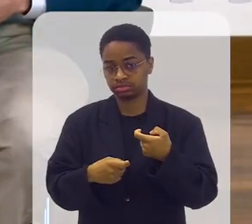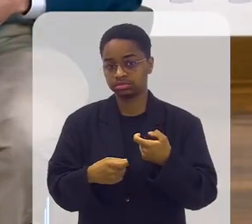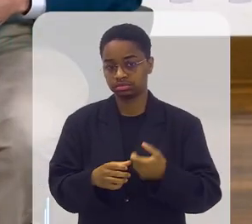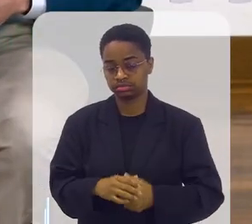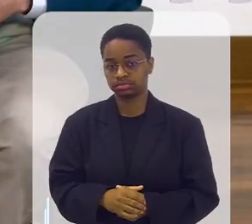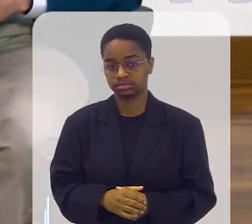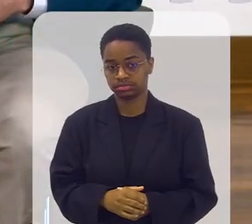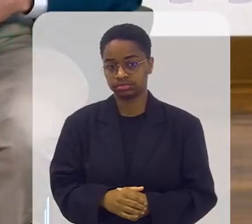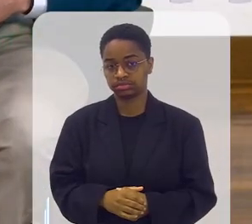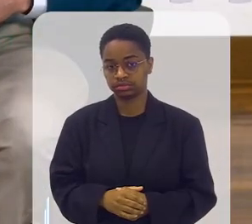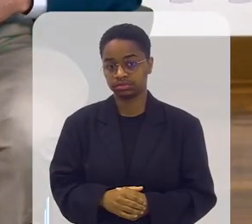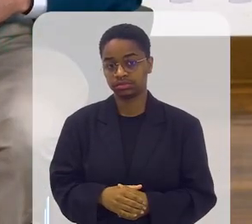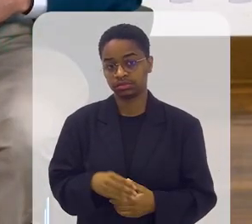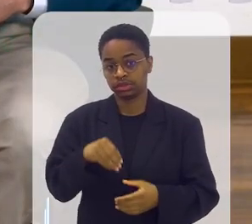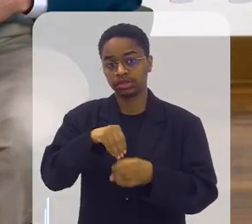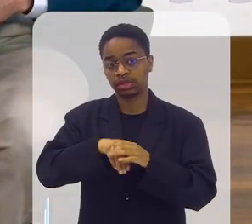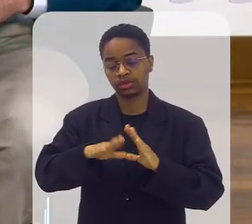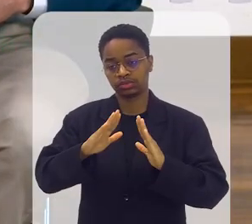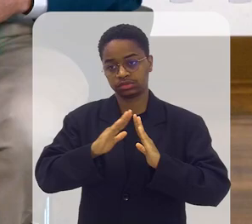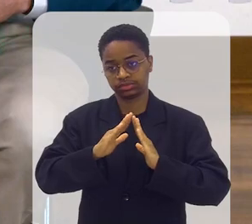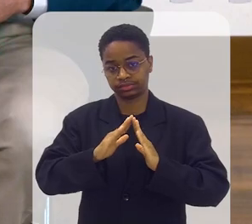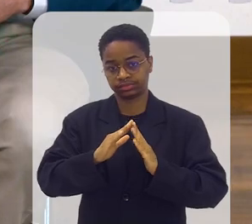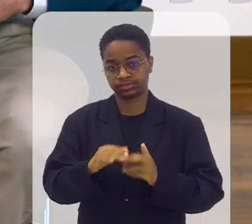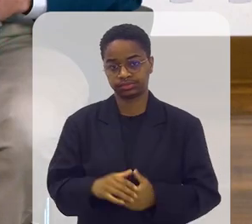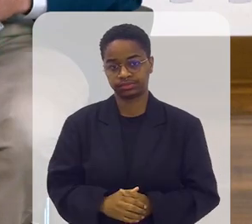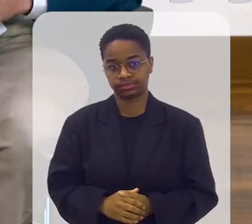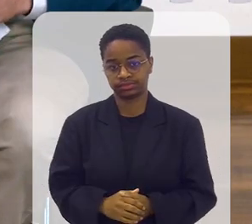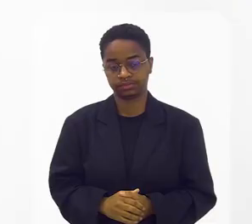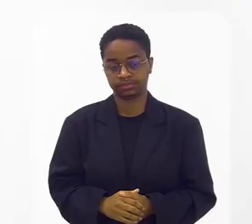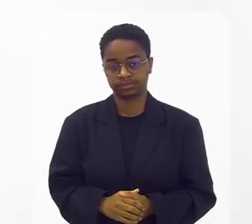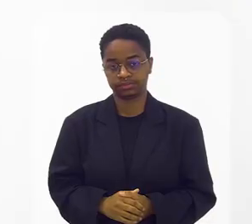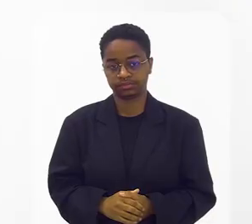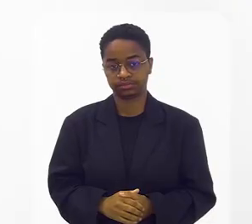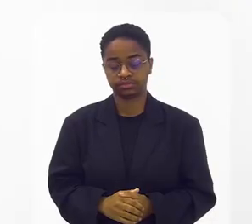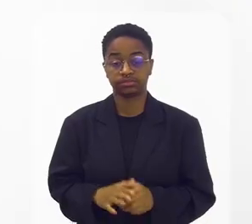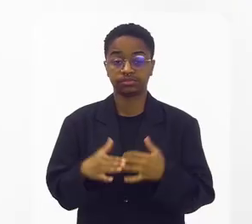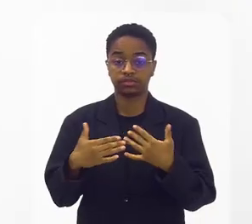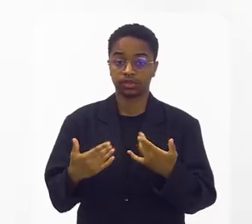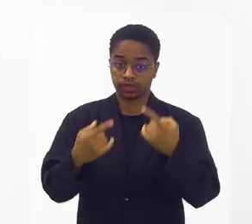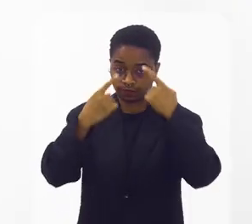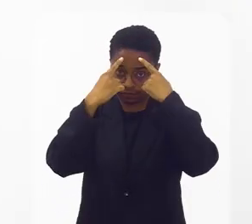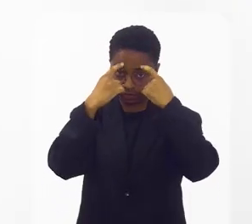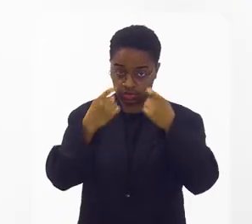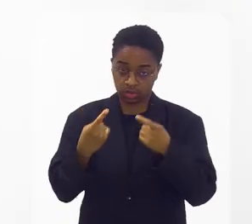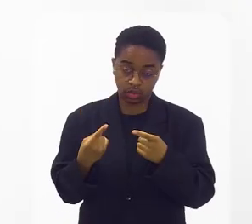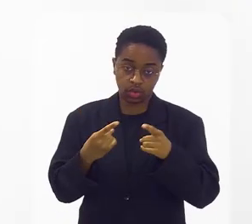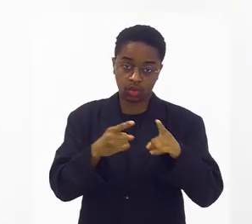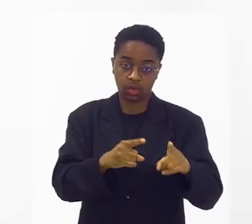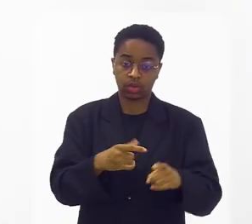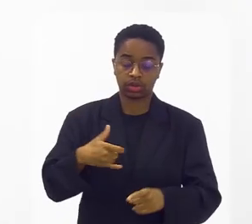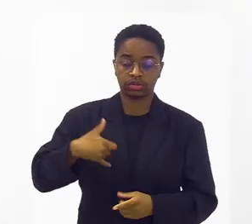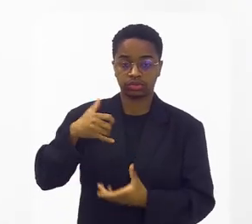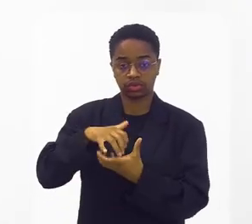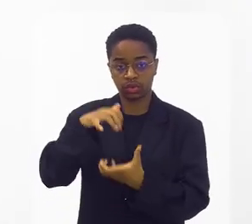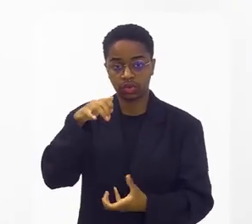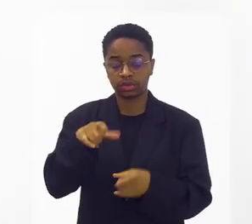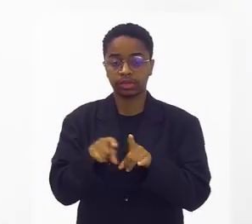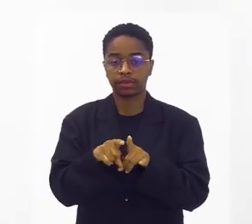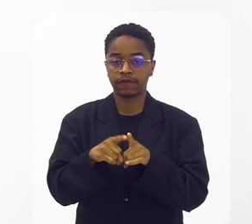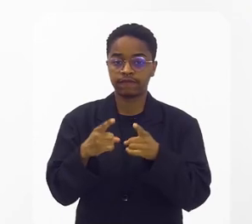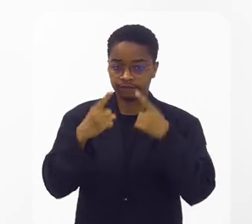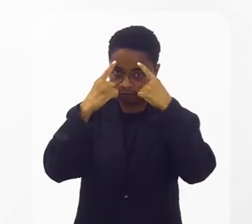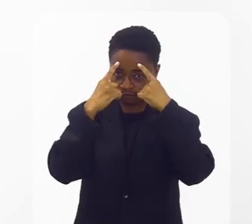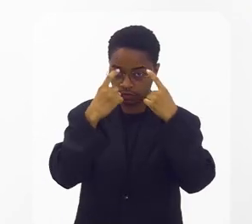estupro dentro dos seus próprios lares. A violência contra a pessoa idosa, essa violência